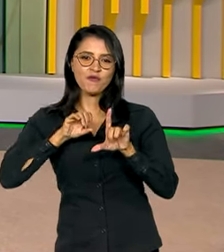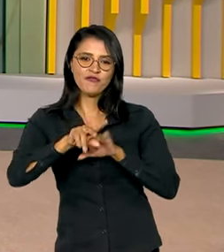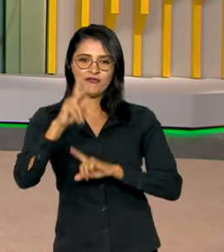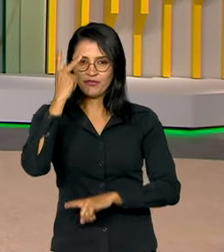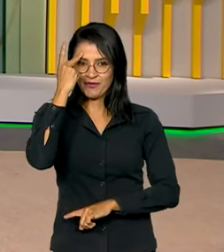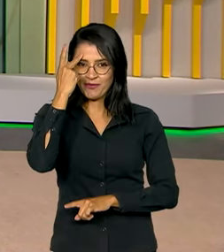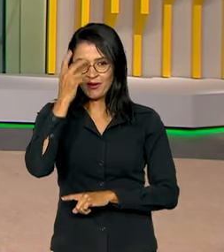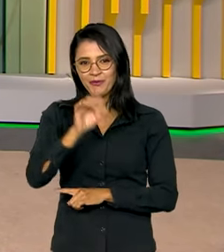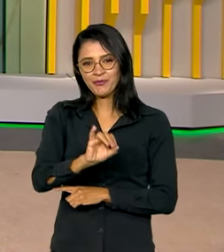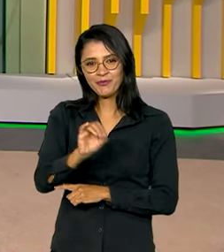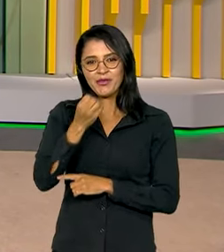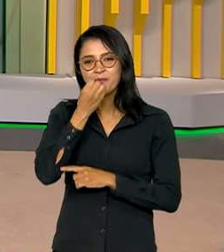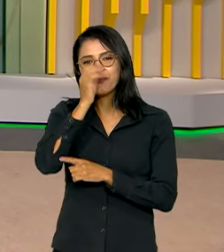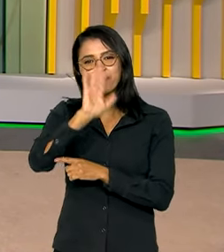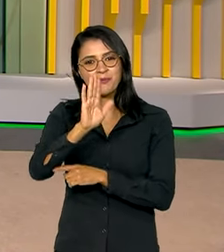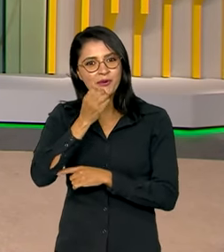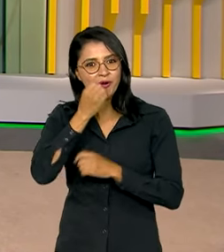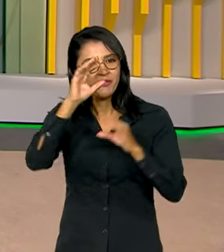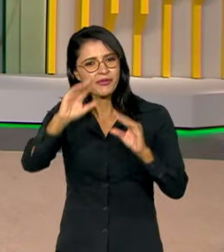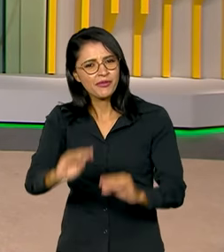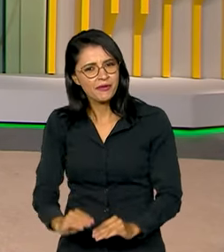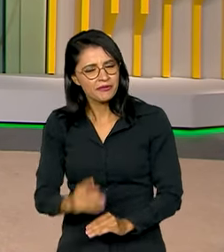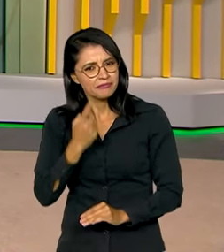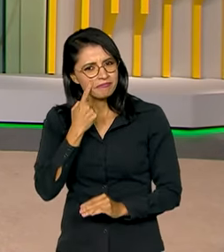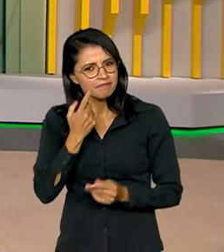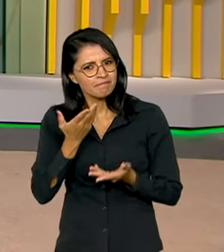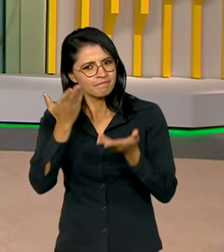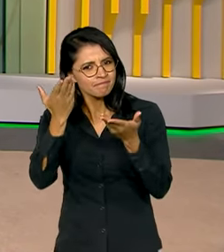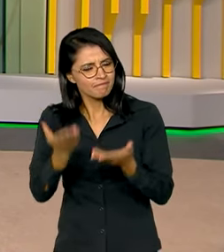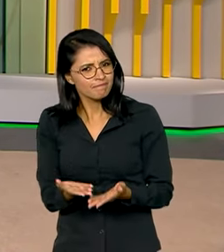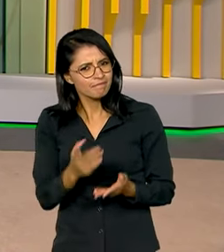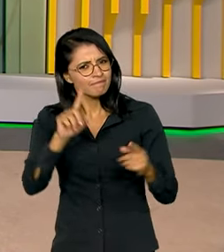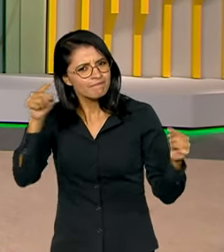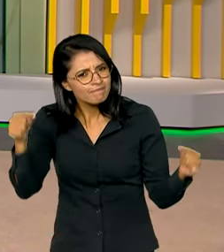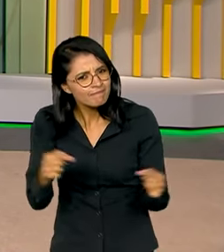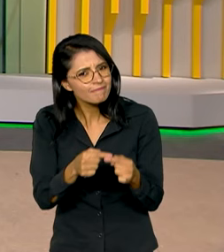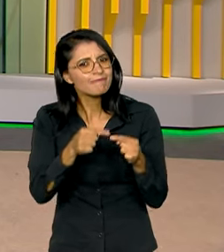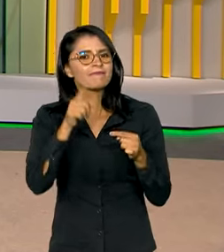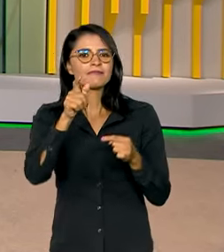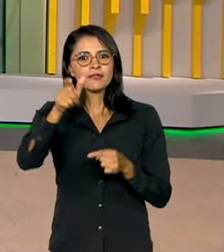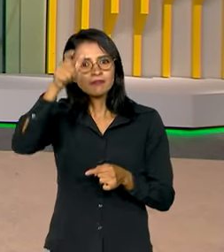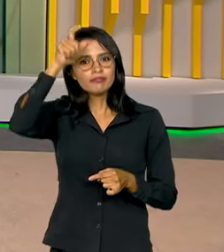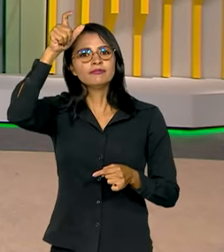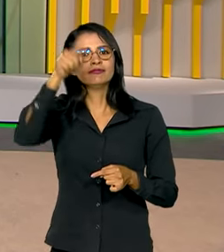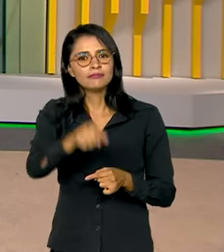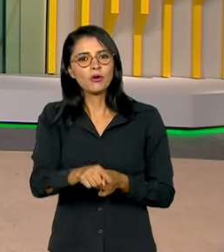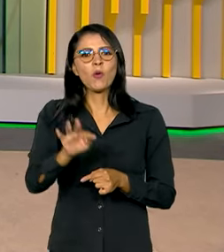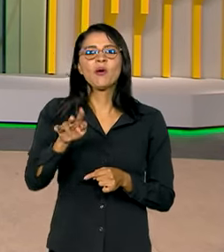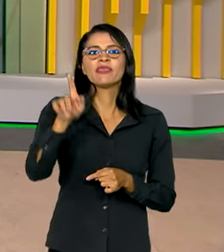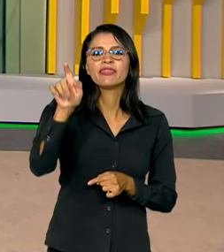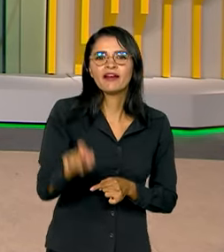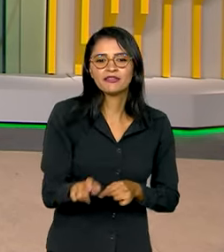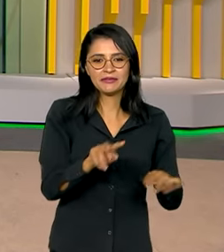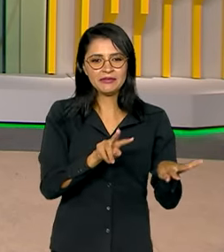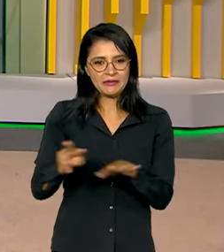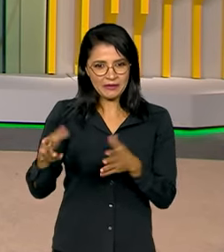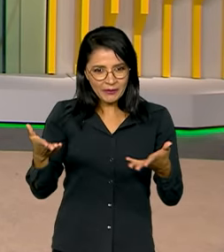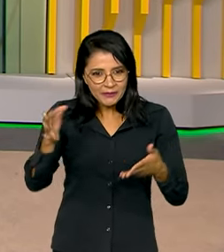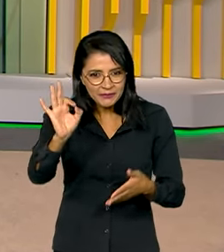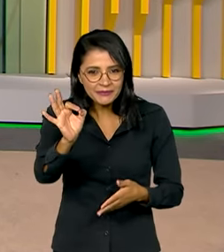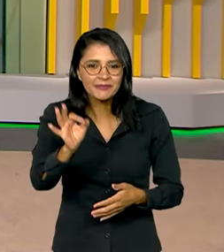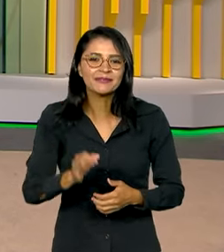Paulo. Oi Vanessa, boa noite para você. Essa é a previsão que coincide com a definição da taxa de juros nesta semana, não é?